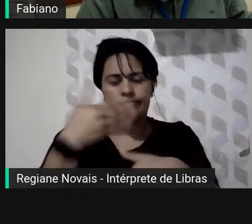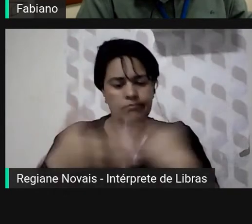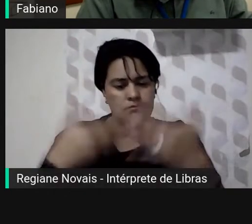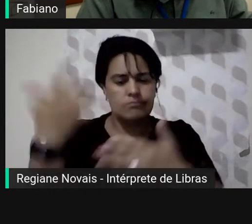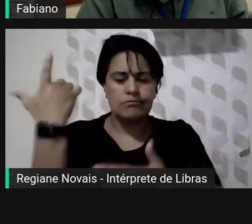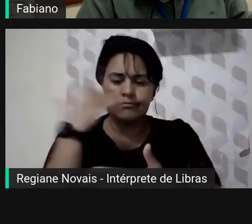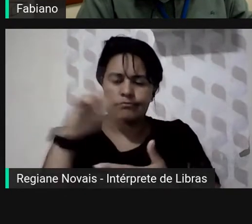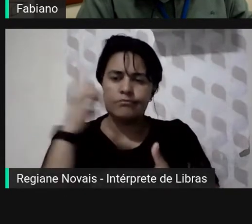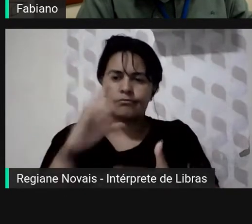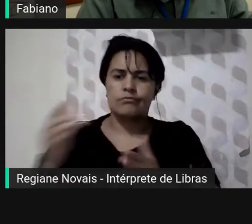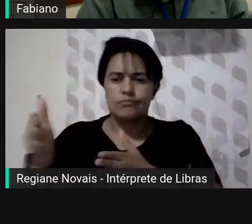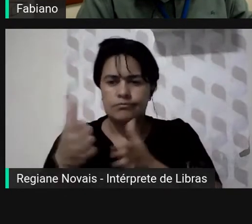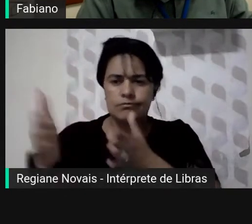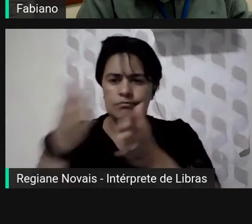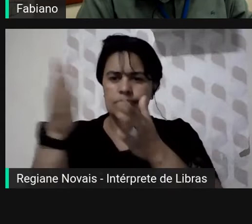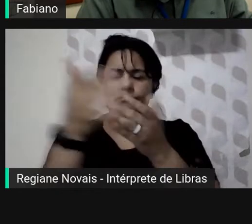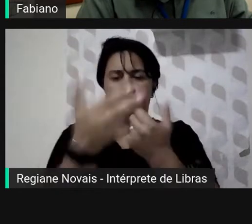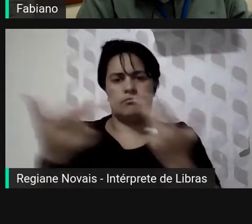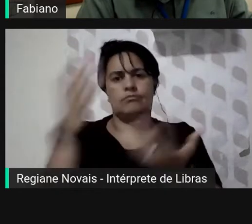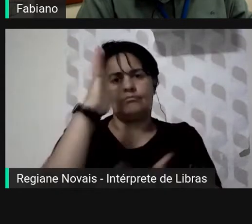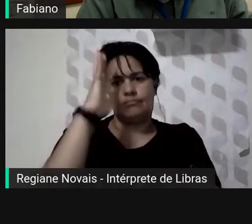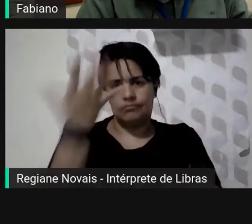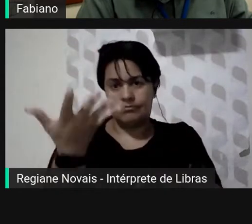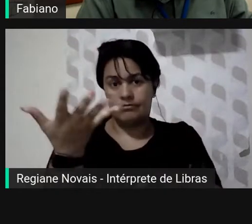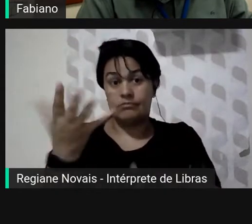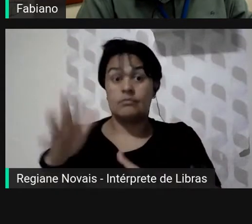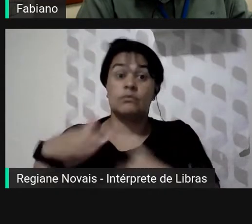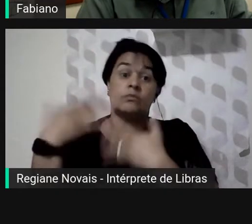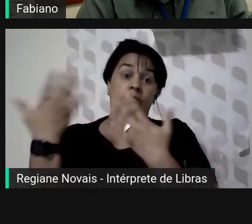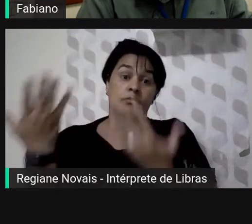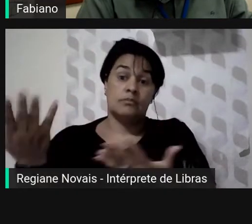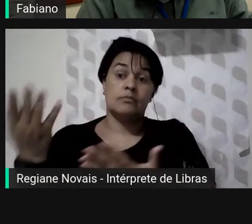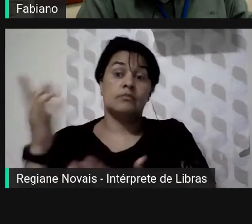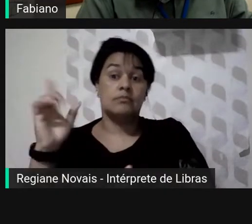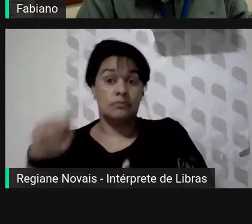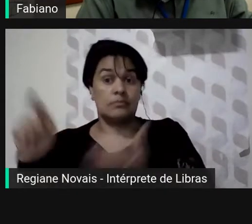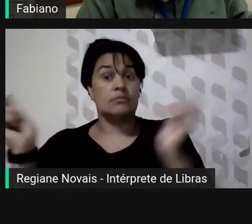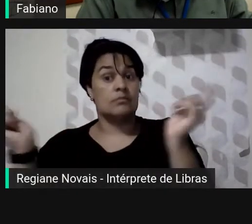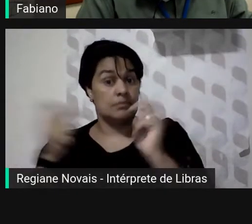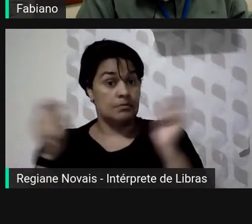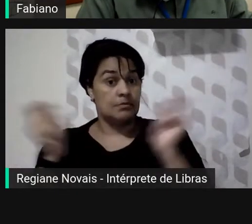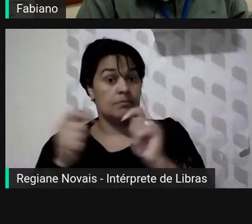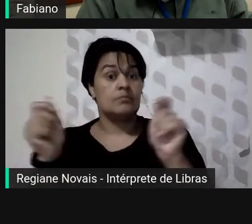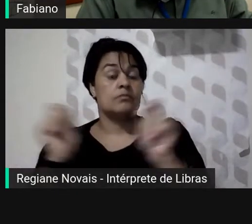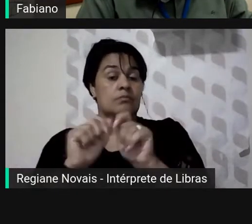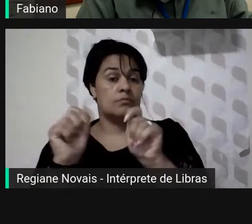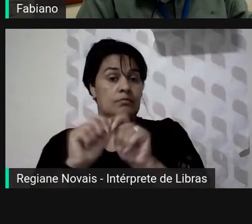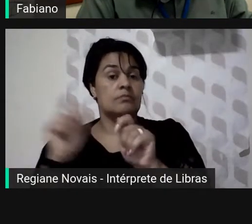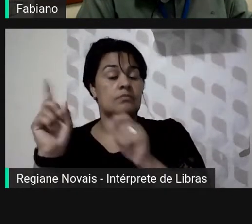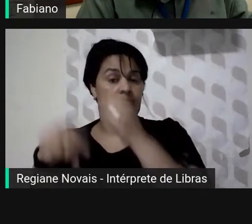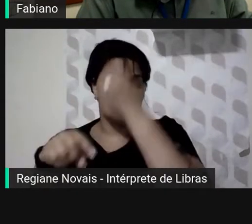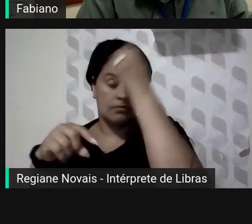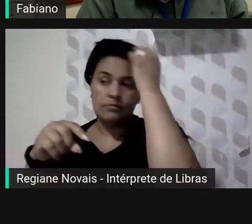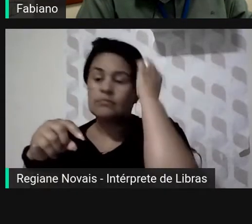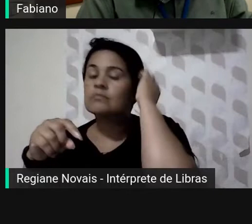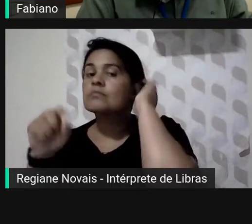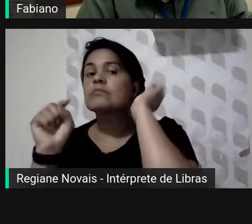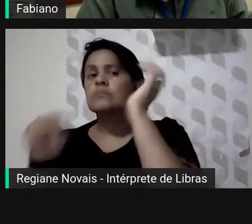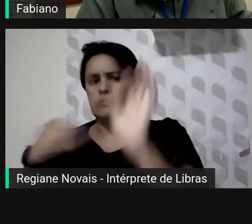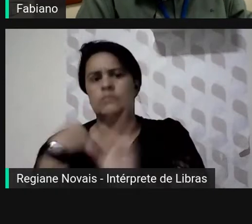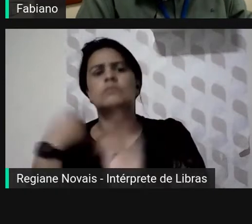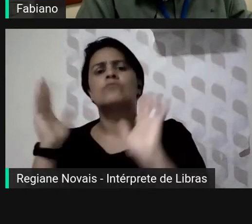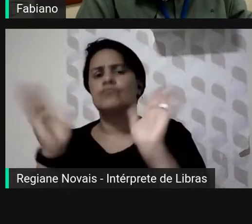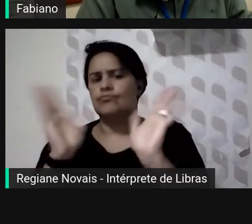a direcionar para a solução então isso sim pode ser feito nesse caso dos arquivos eu mesmo já precisei eu gosto de